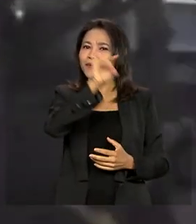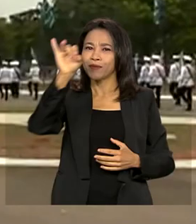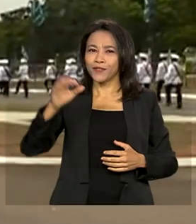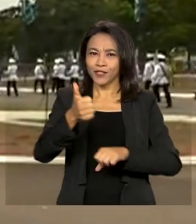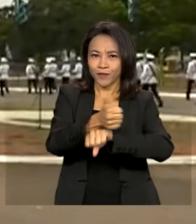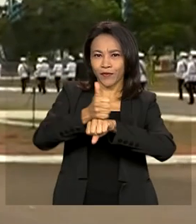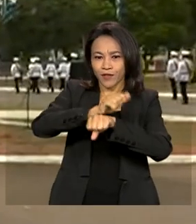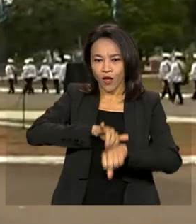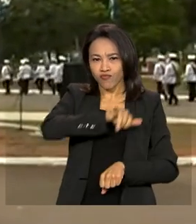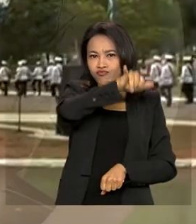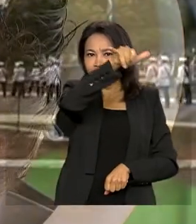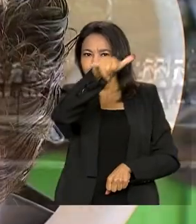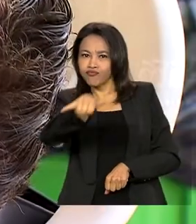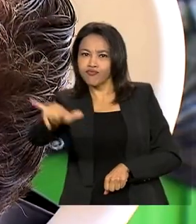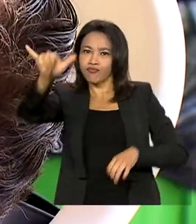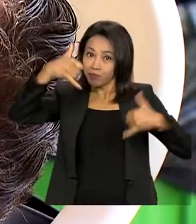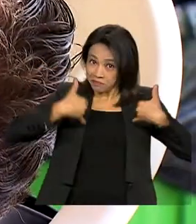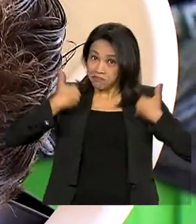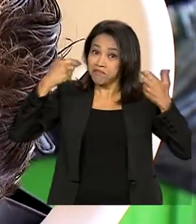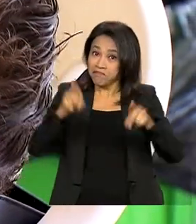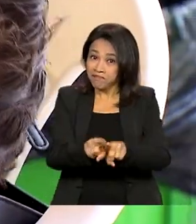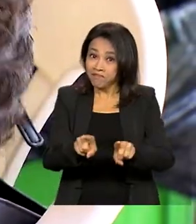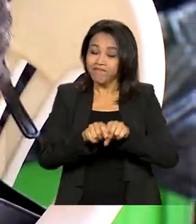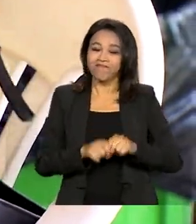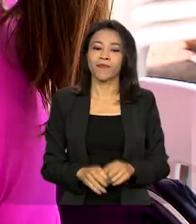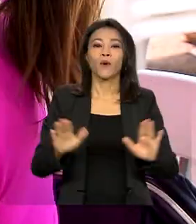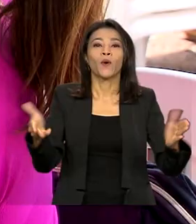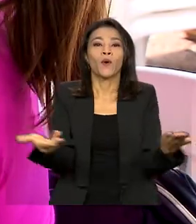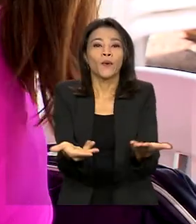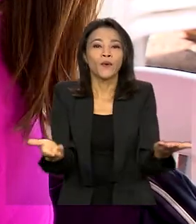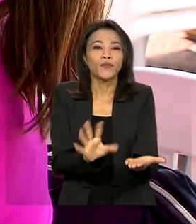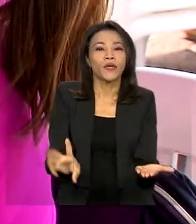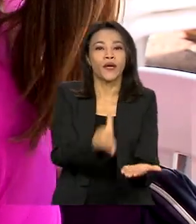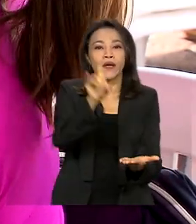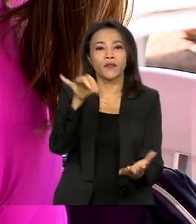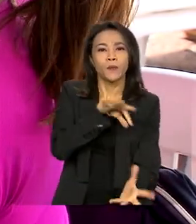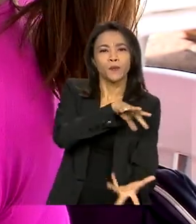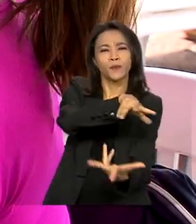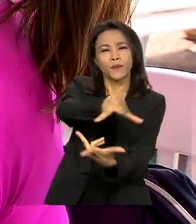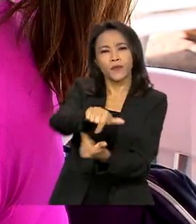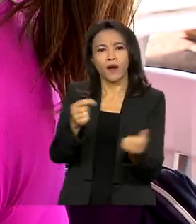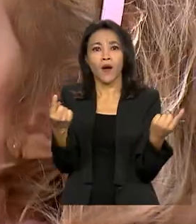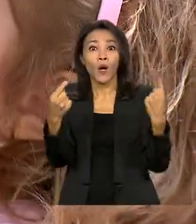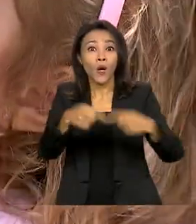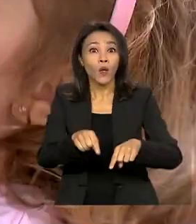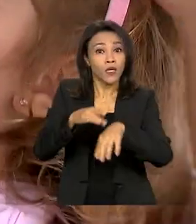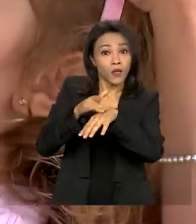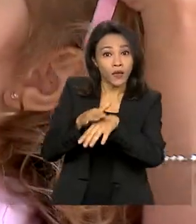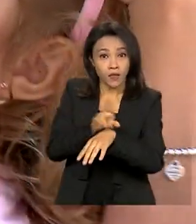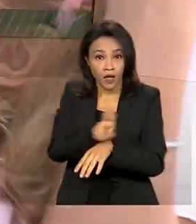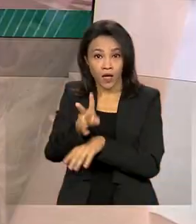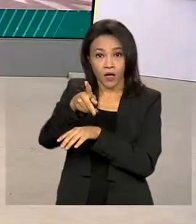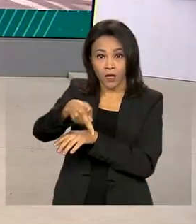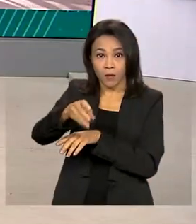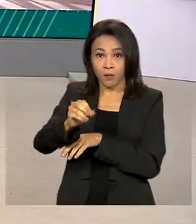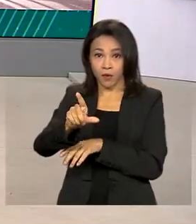Força Aérea Brasileira. E hoje é comemorado o dia mundial de combate à poliomielite.